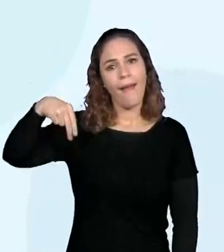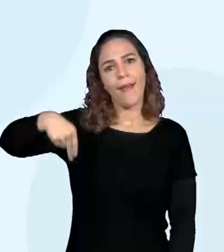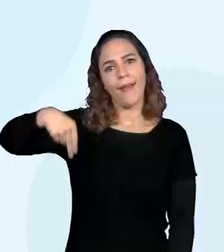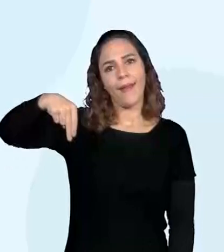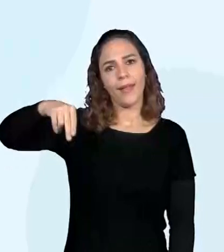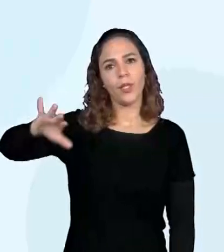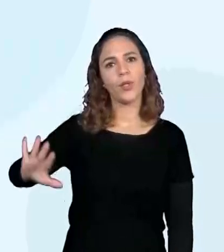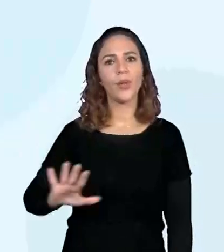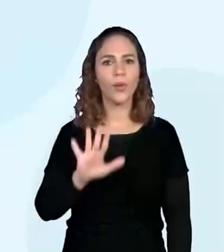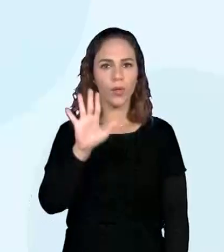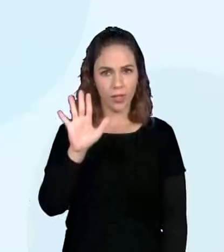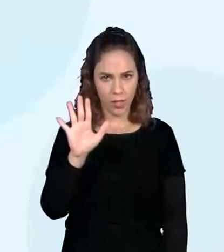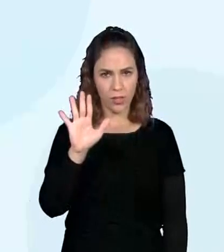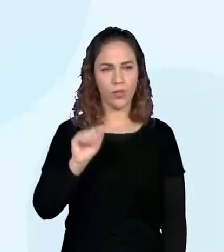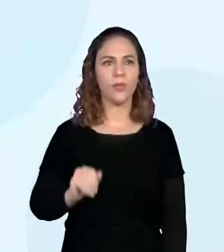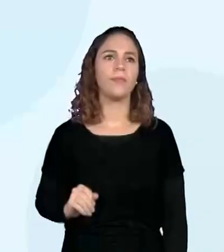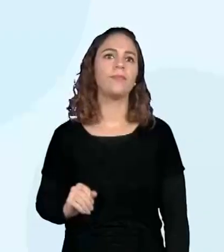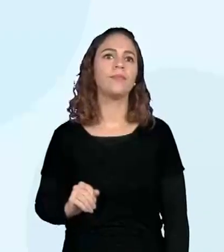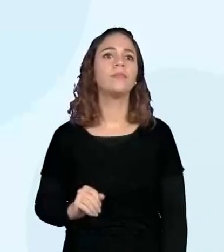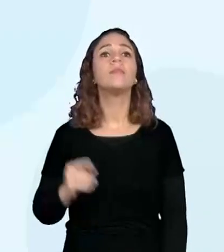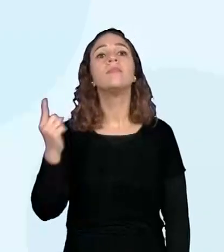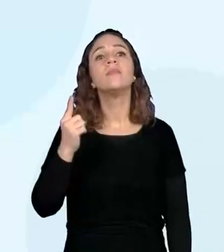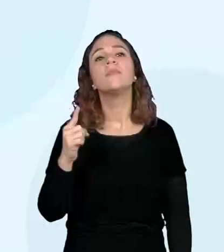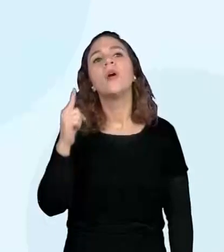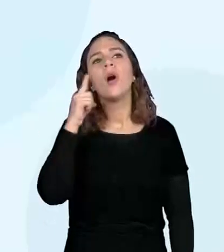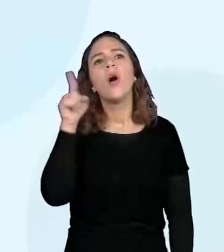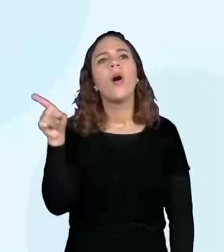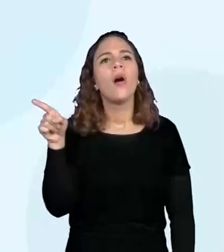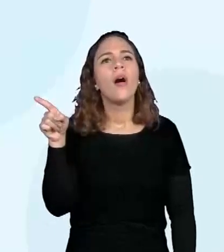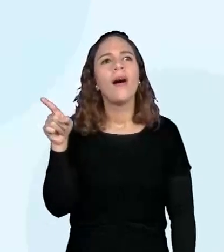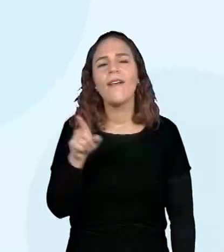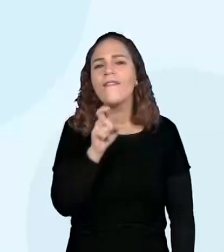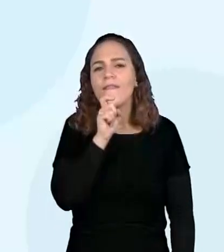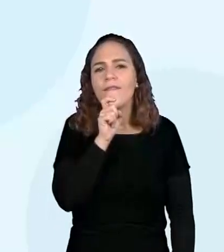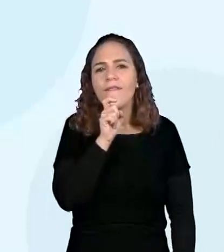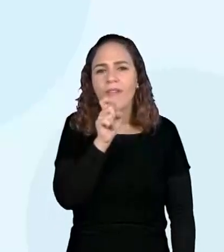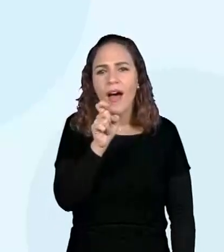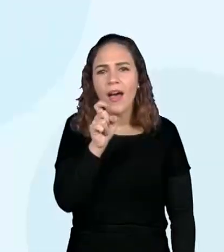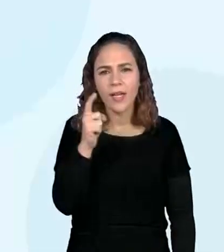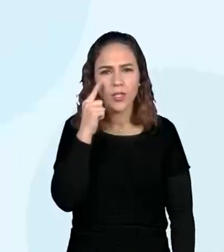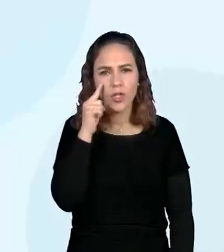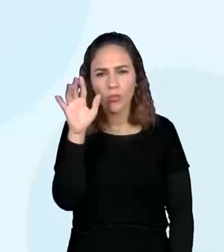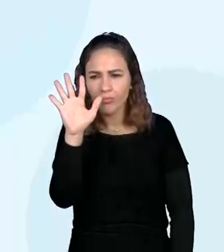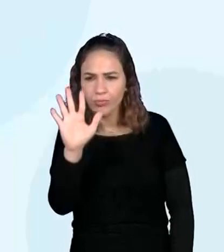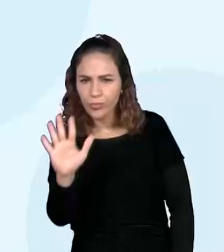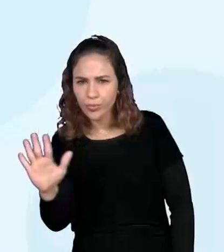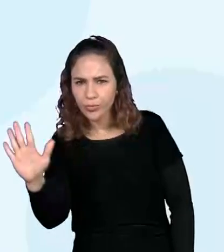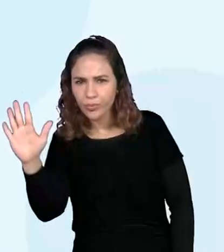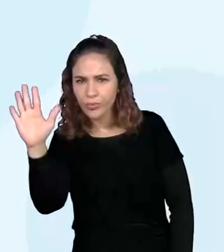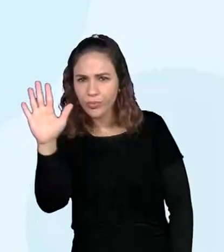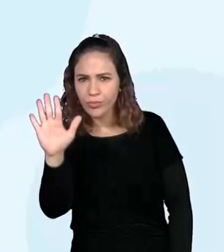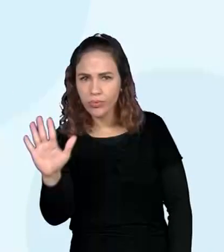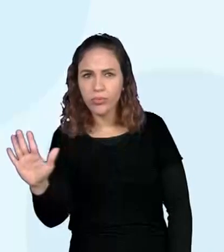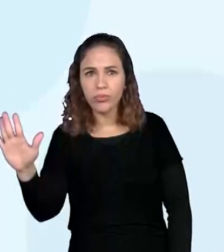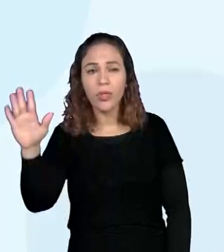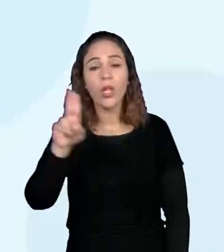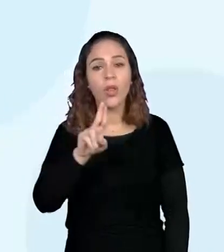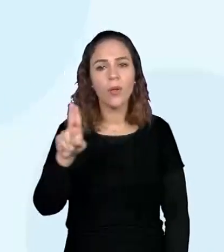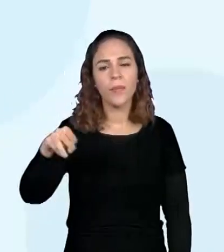Primeiro nós vamos ver o meio norte. O meio norte é essa região aqui verde.